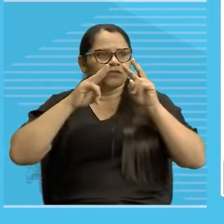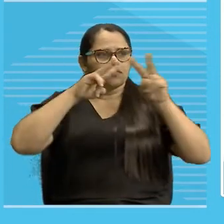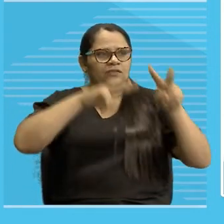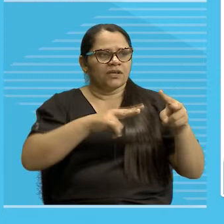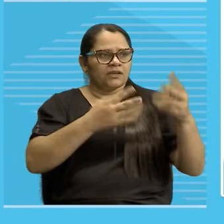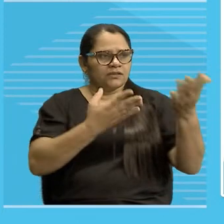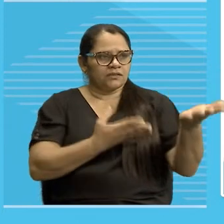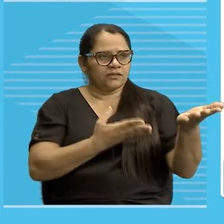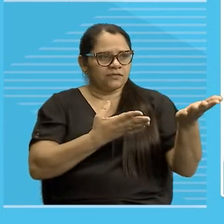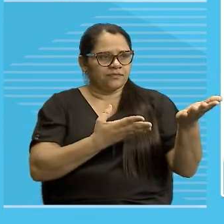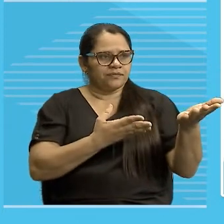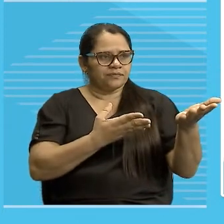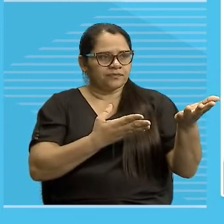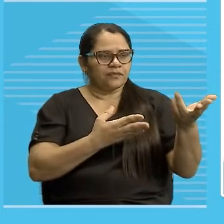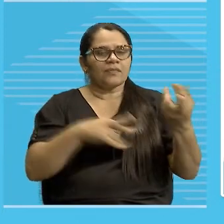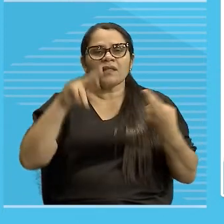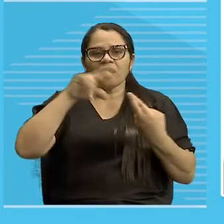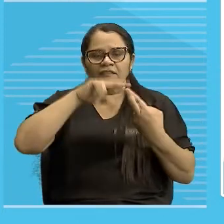refere-se